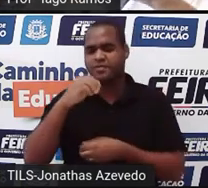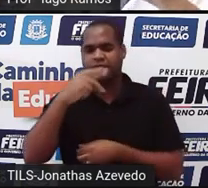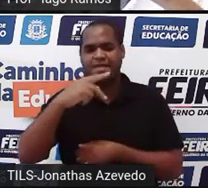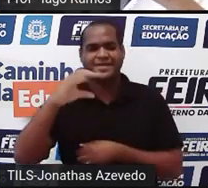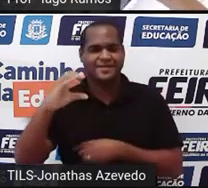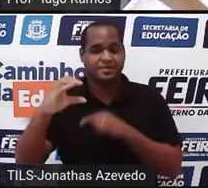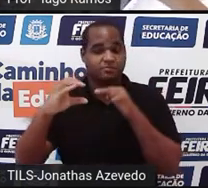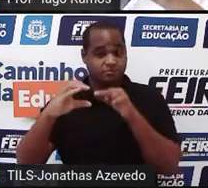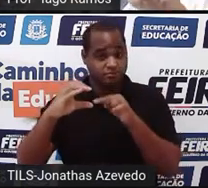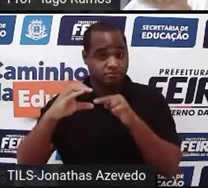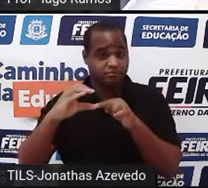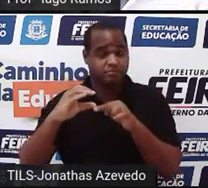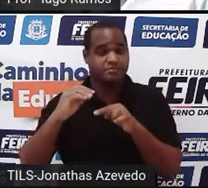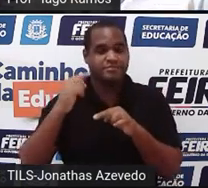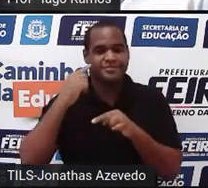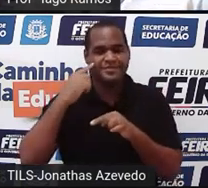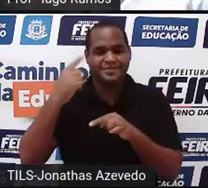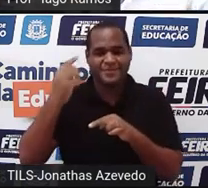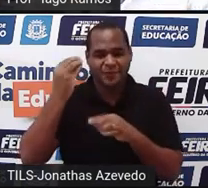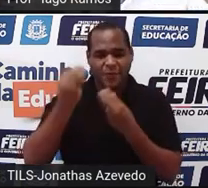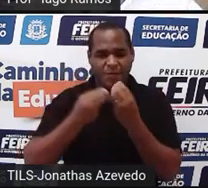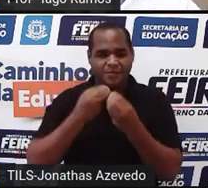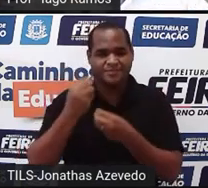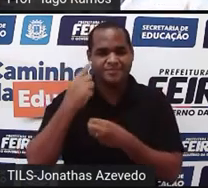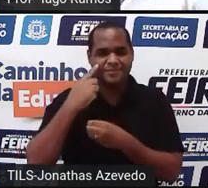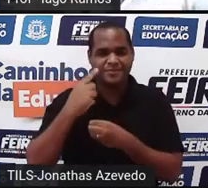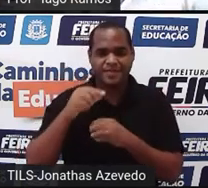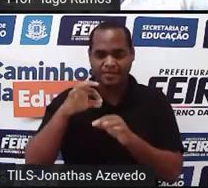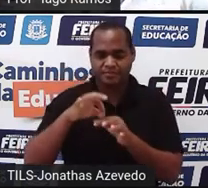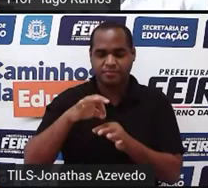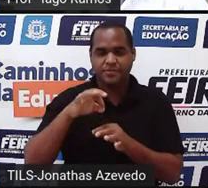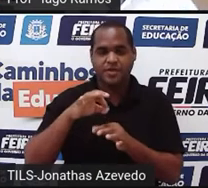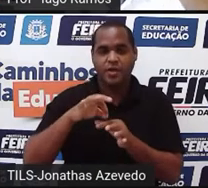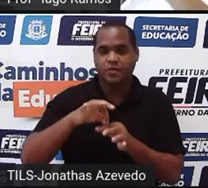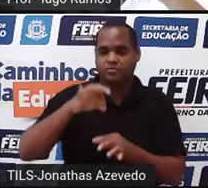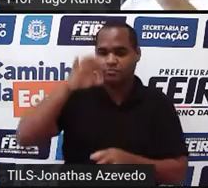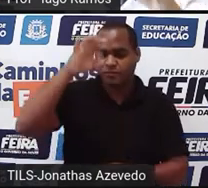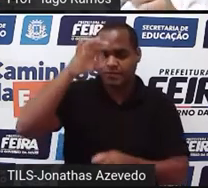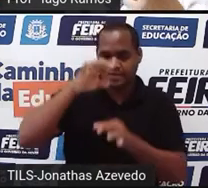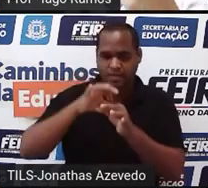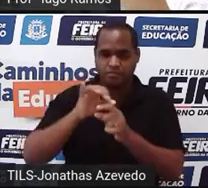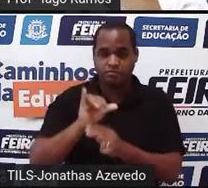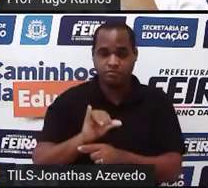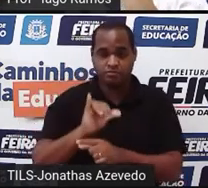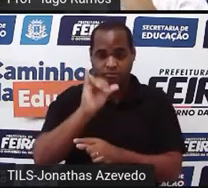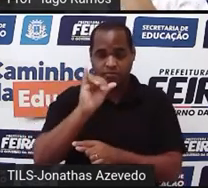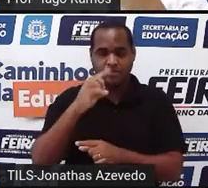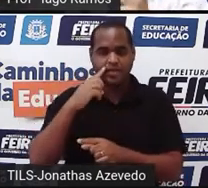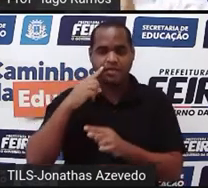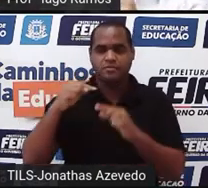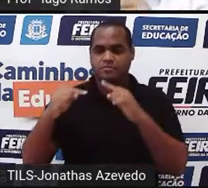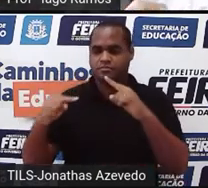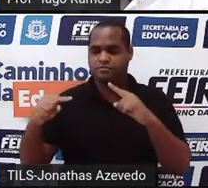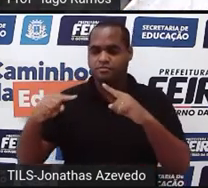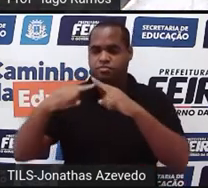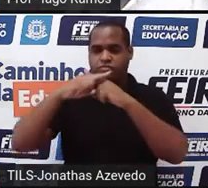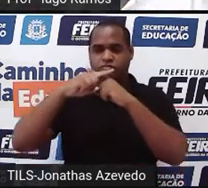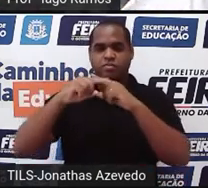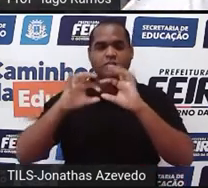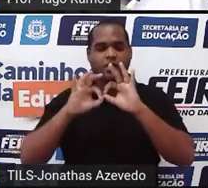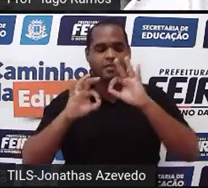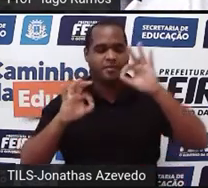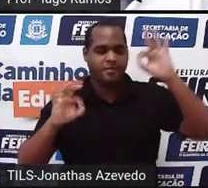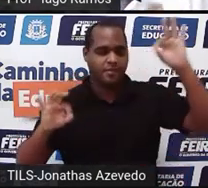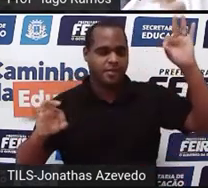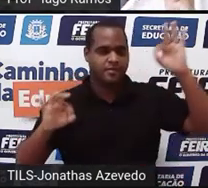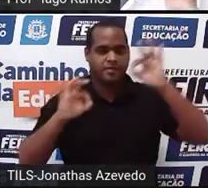plano, né? Aquele eixo vertical que tem os valores de y cruzando com o eixo horizontal que tem